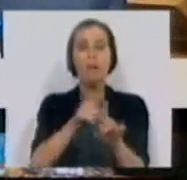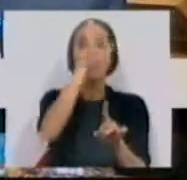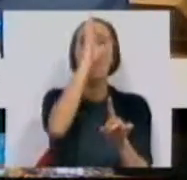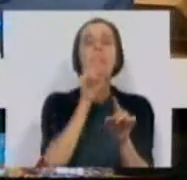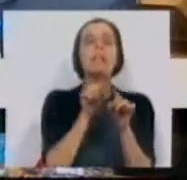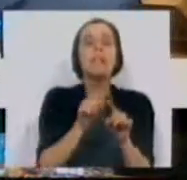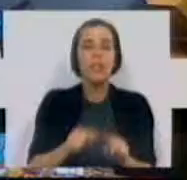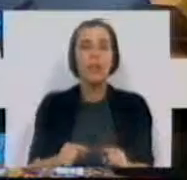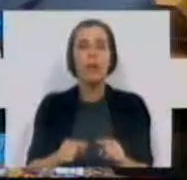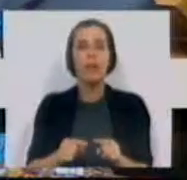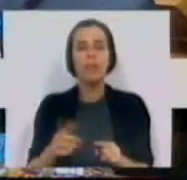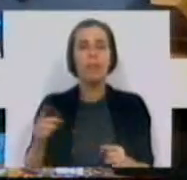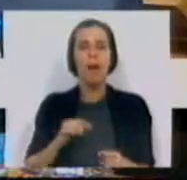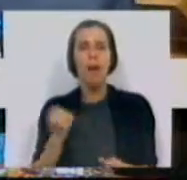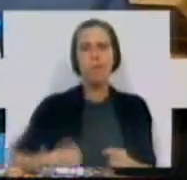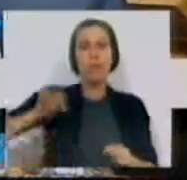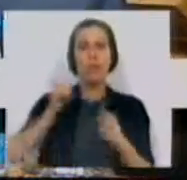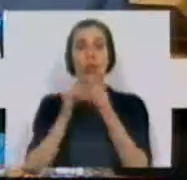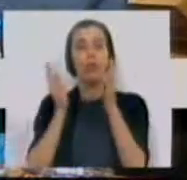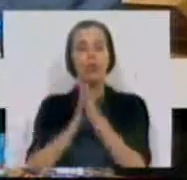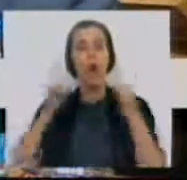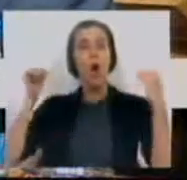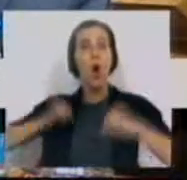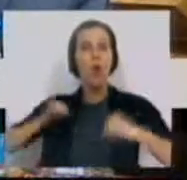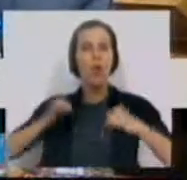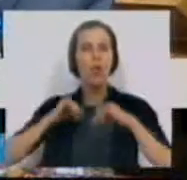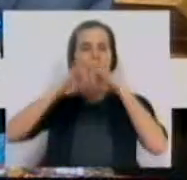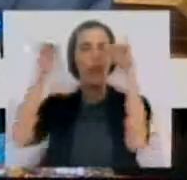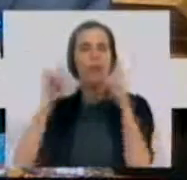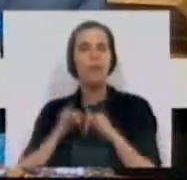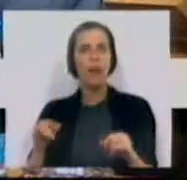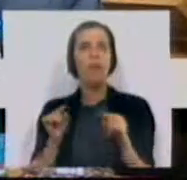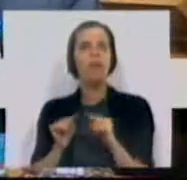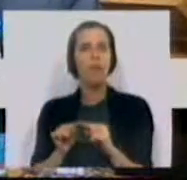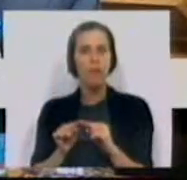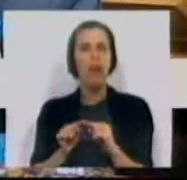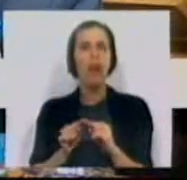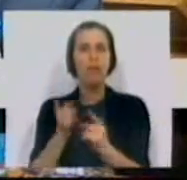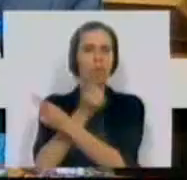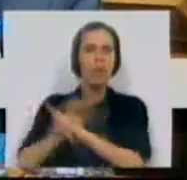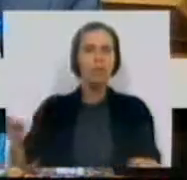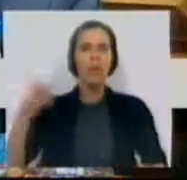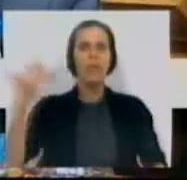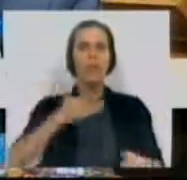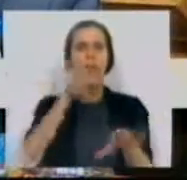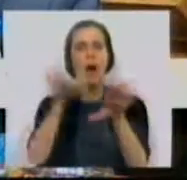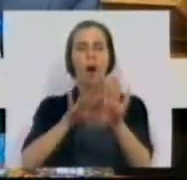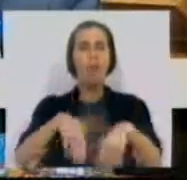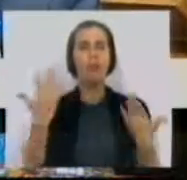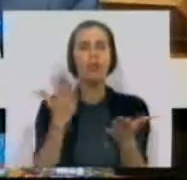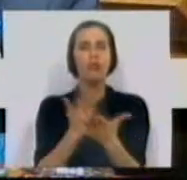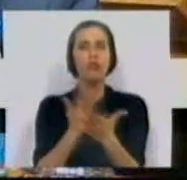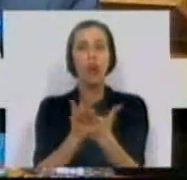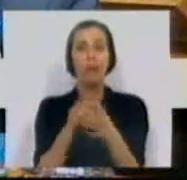Ministério, à revelia de todas as convenções internacionais, vede ao direito de frequentarem uma escola.